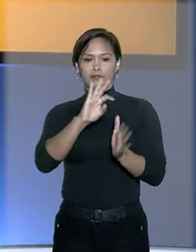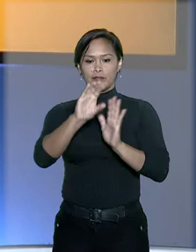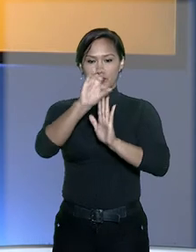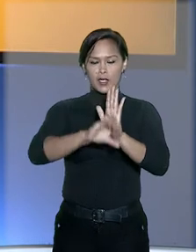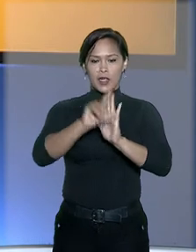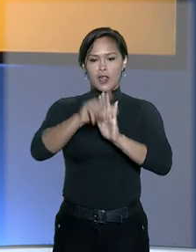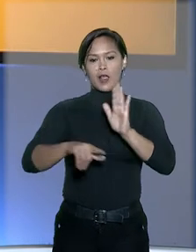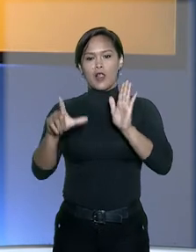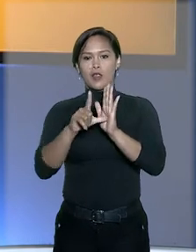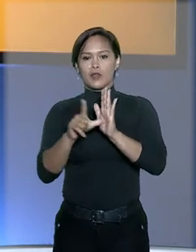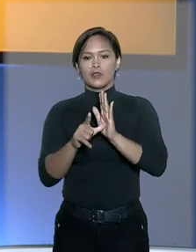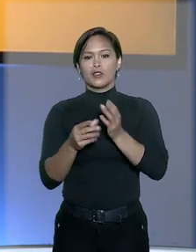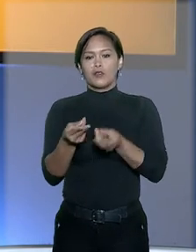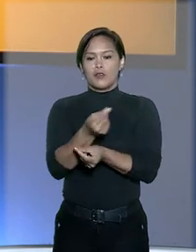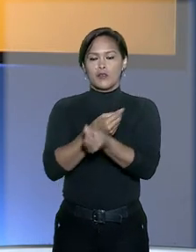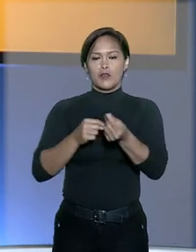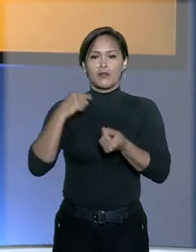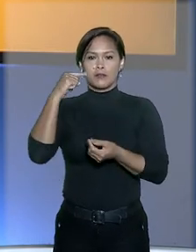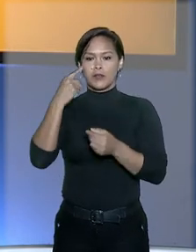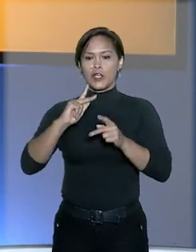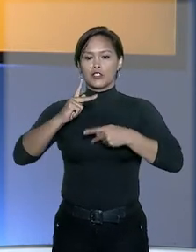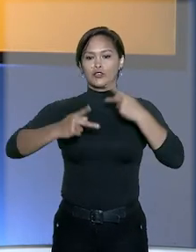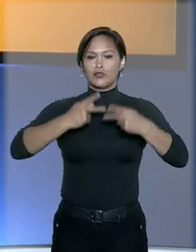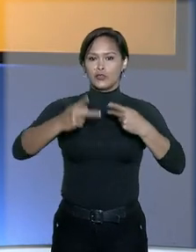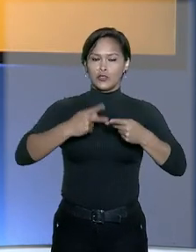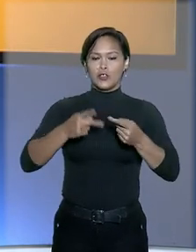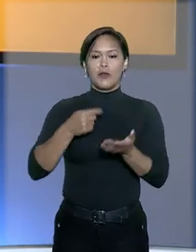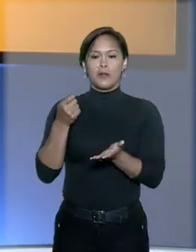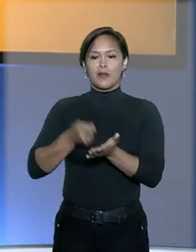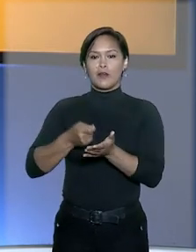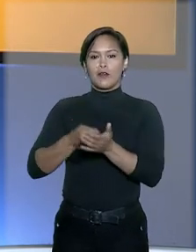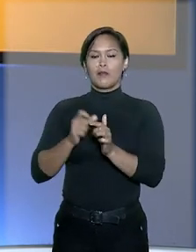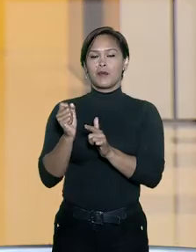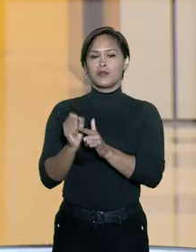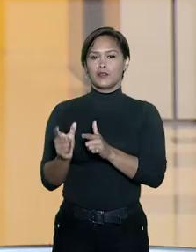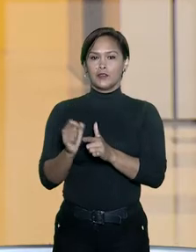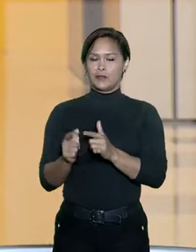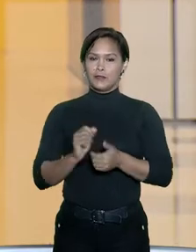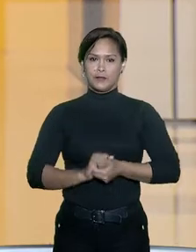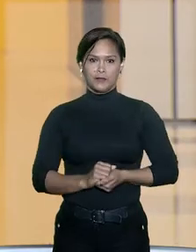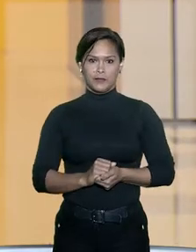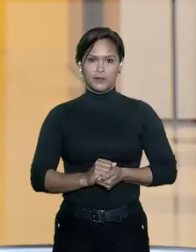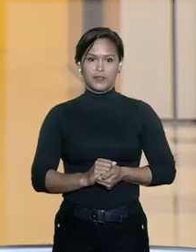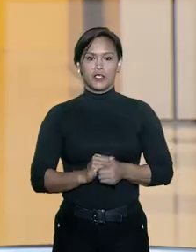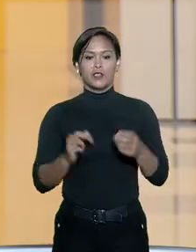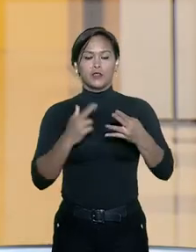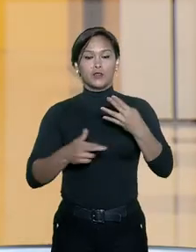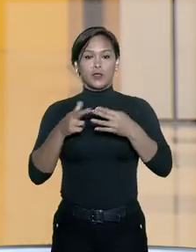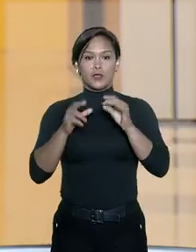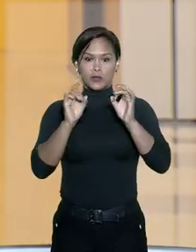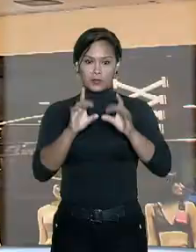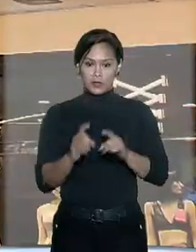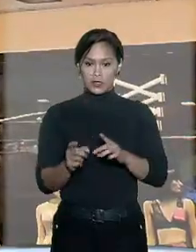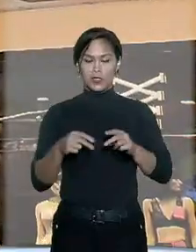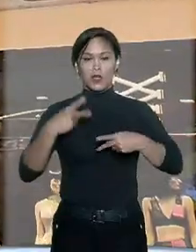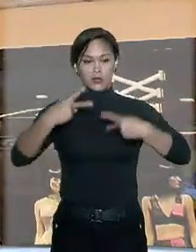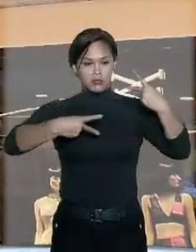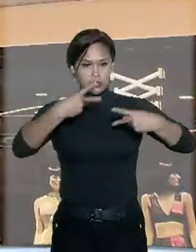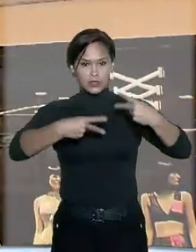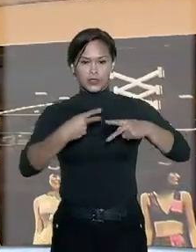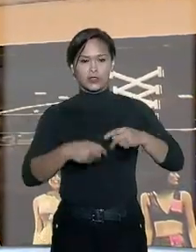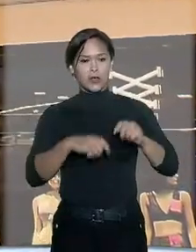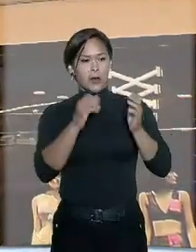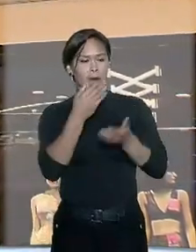lojista honorários de advogado do shopping na cobrança de aluguéis. No Recurso Especial, o Shopping Center pediu a